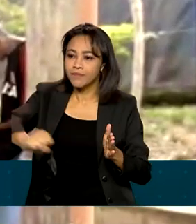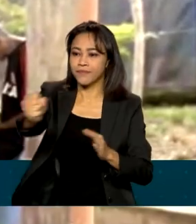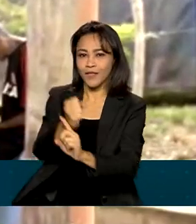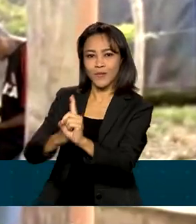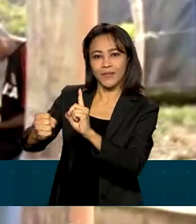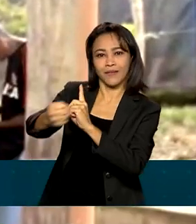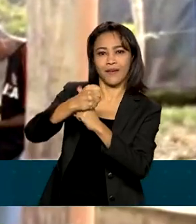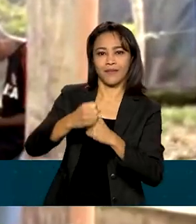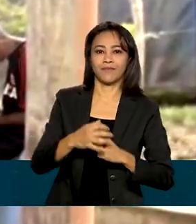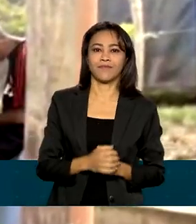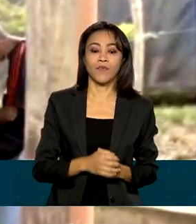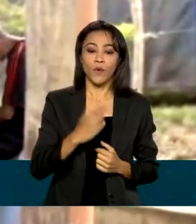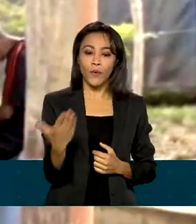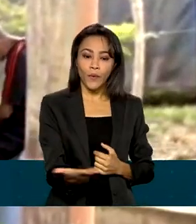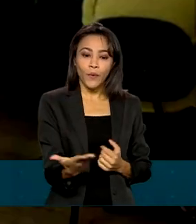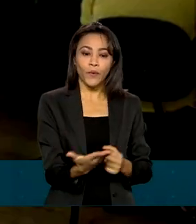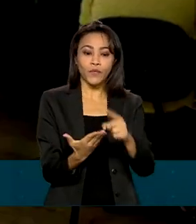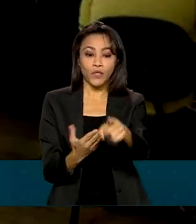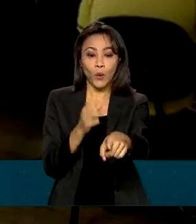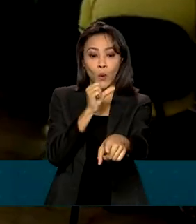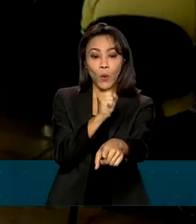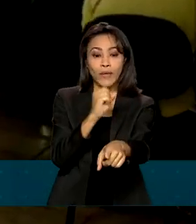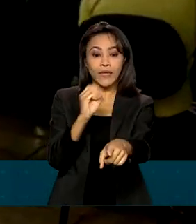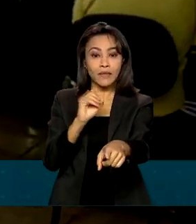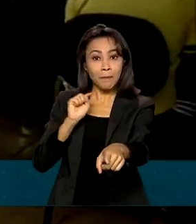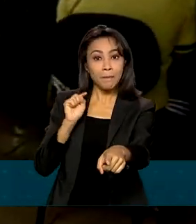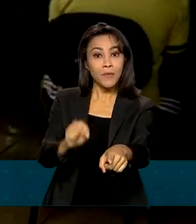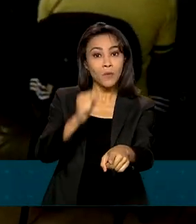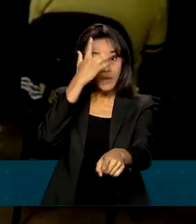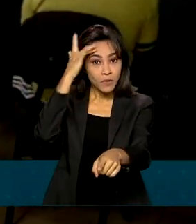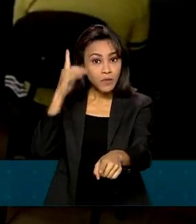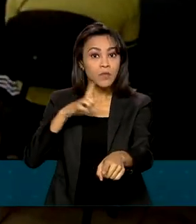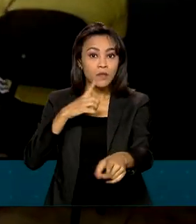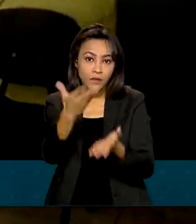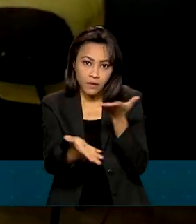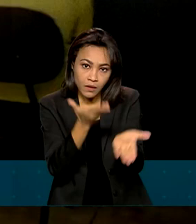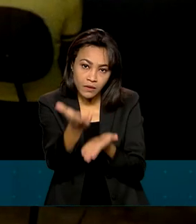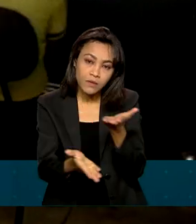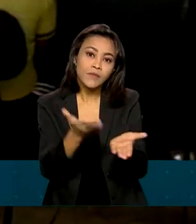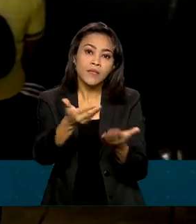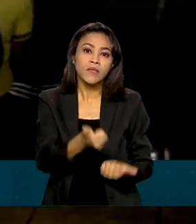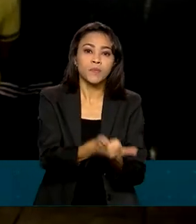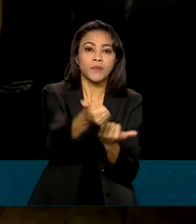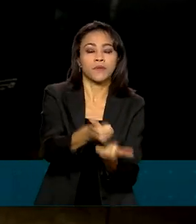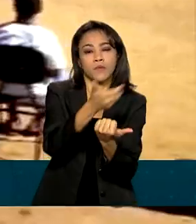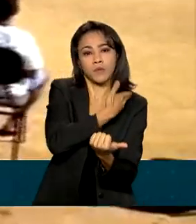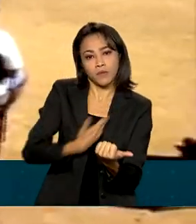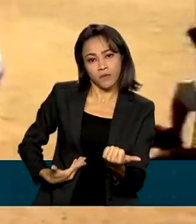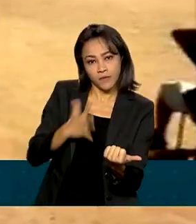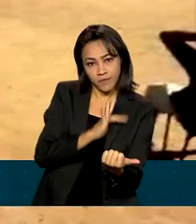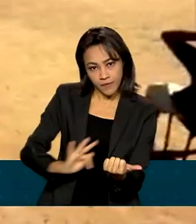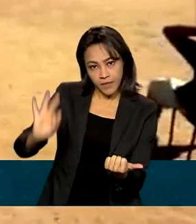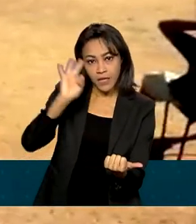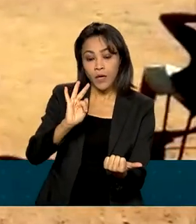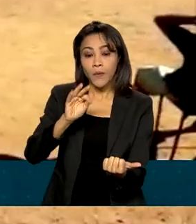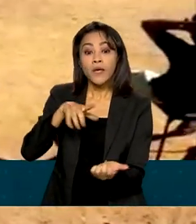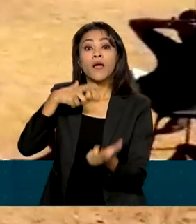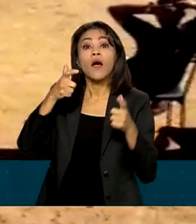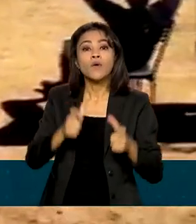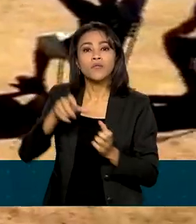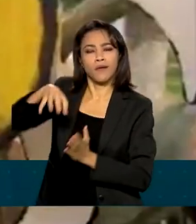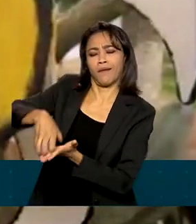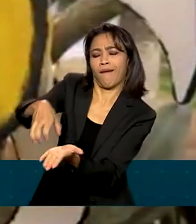Hoje, são pelo menos 80 mil pessoas com tratamento custeado pelo governo federal em comunidades